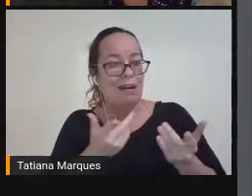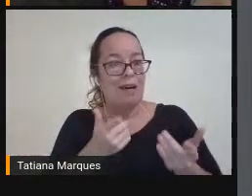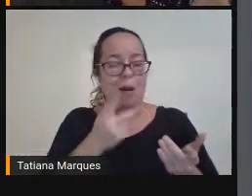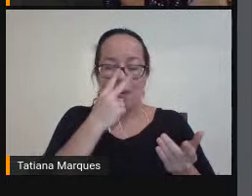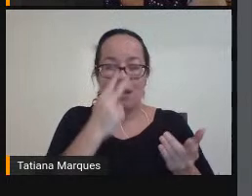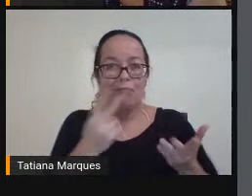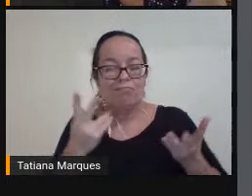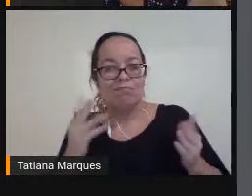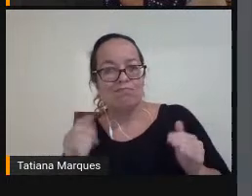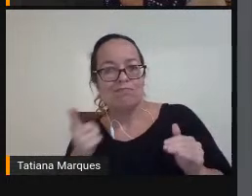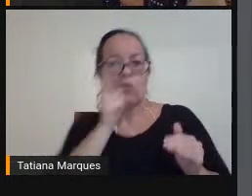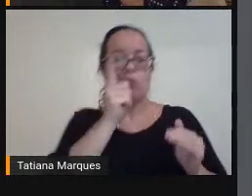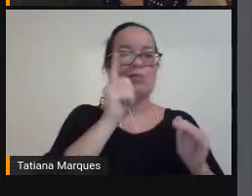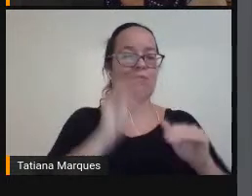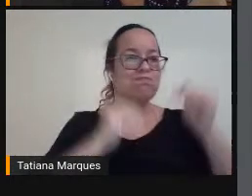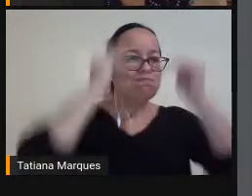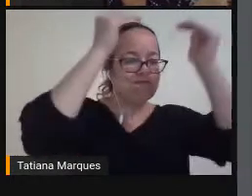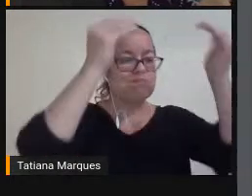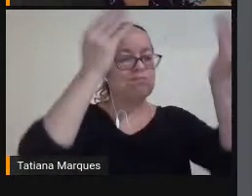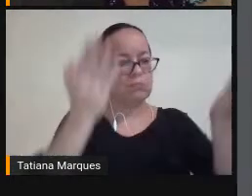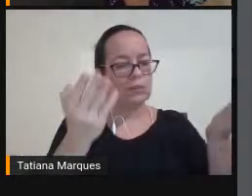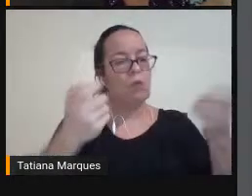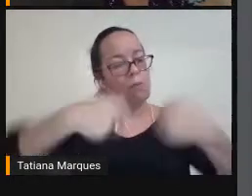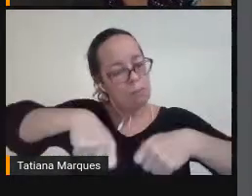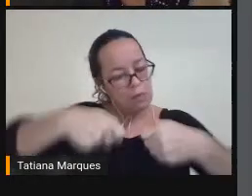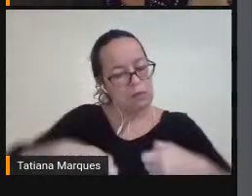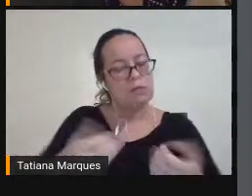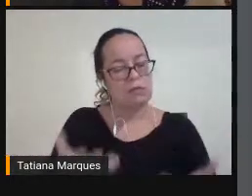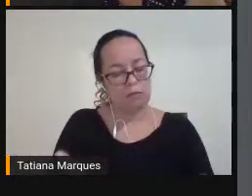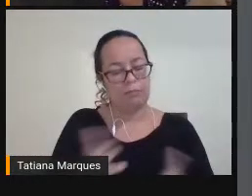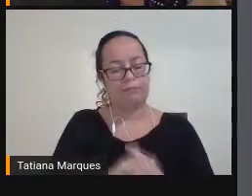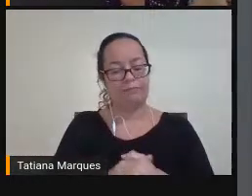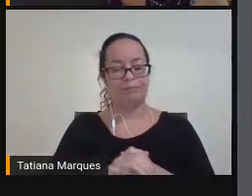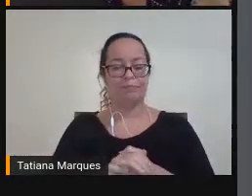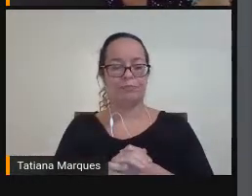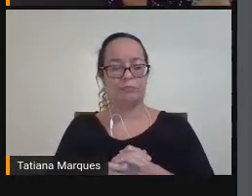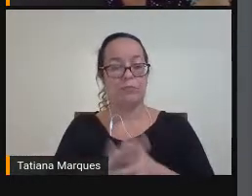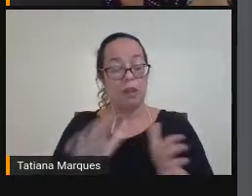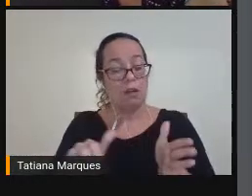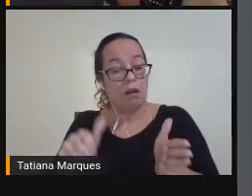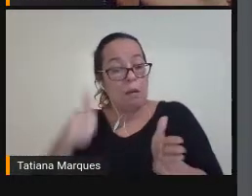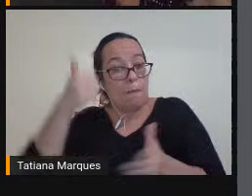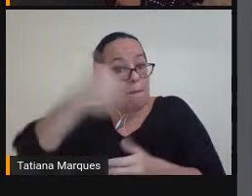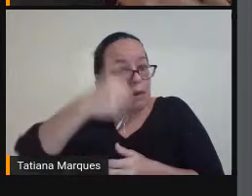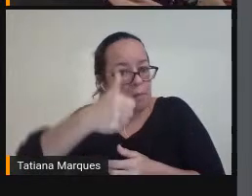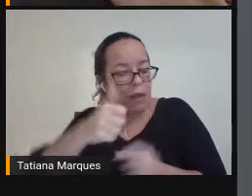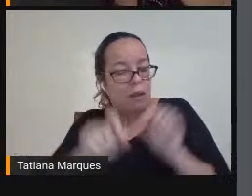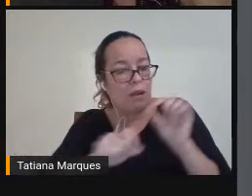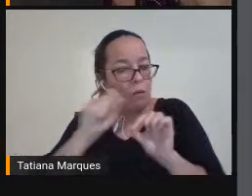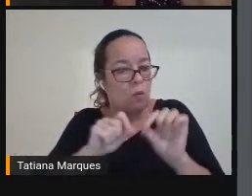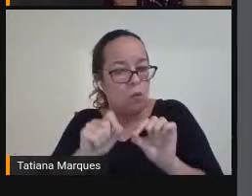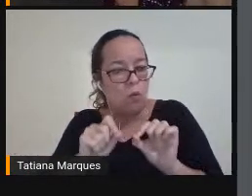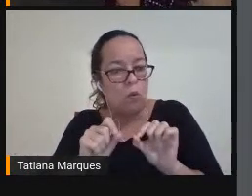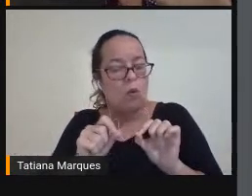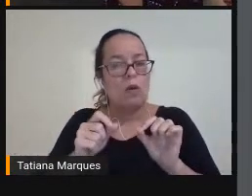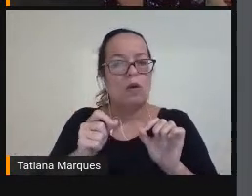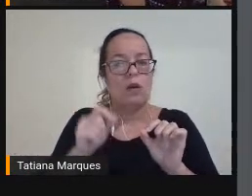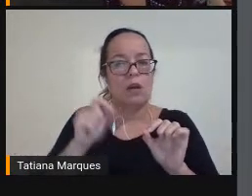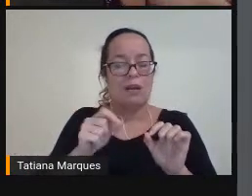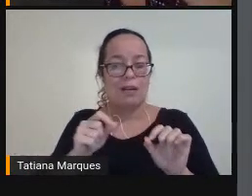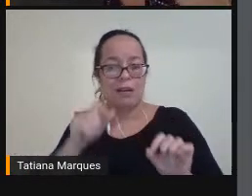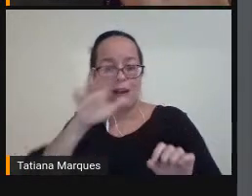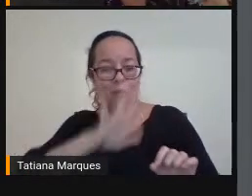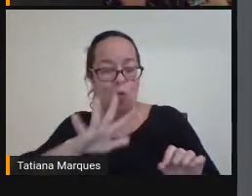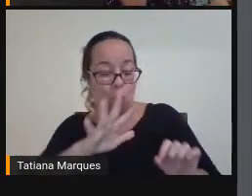Então A gente Entende Que a primeira Coisa Que todos Nós Que estamos Na educação